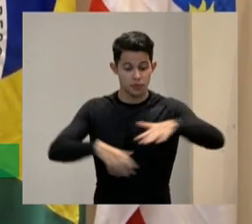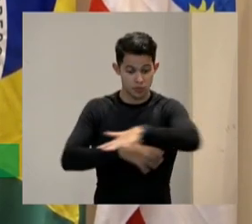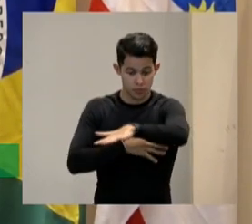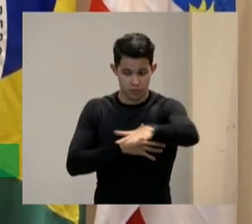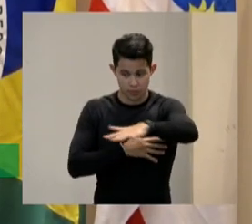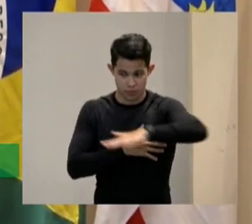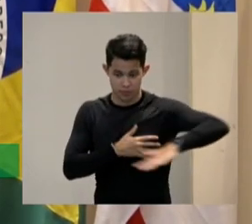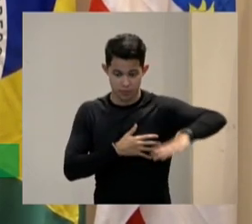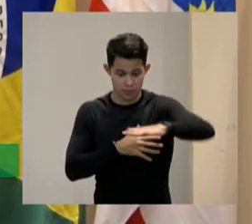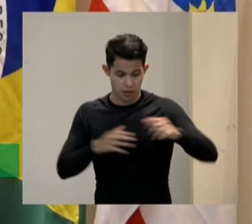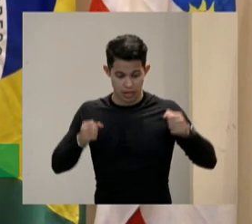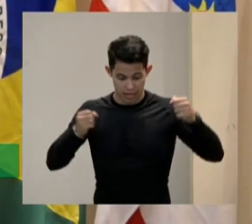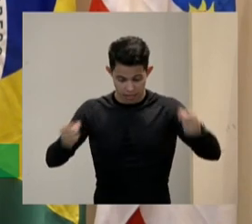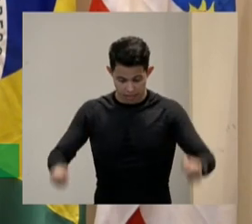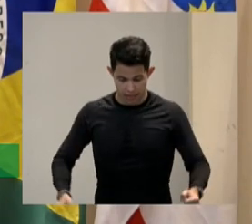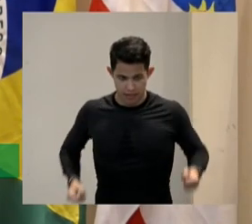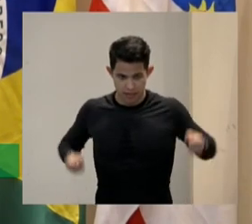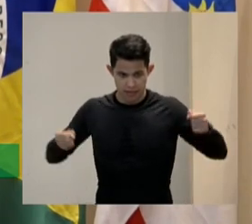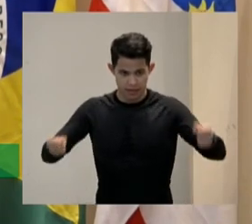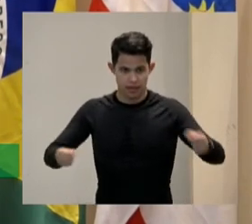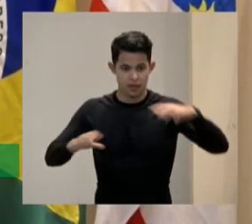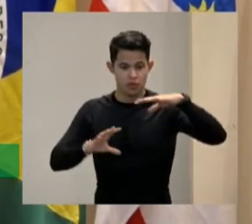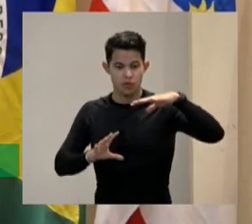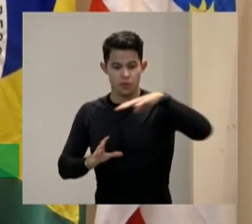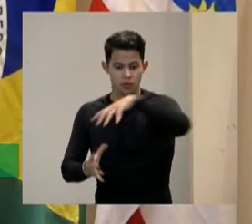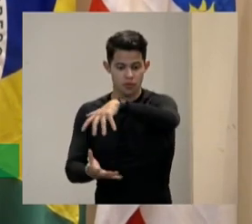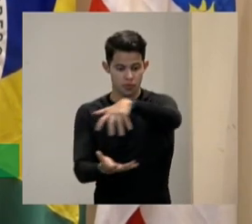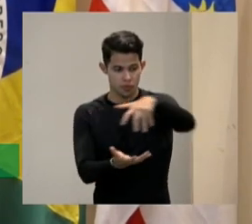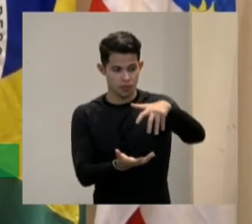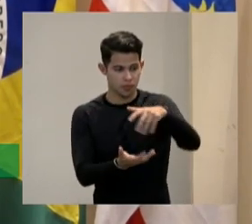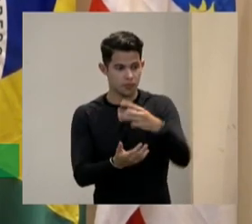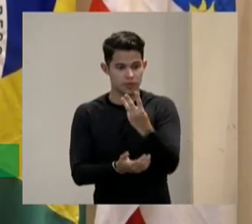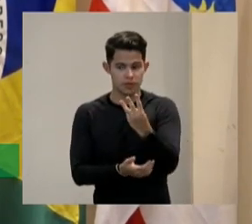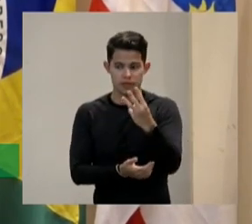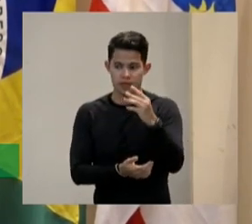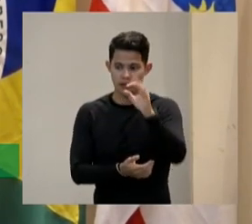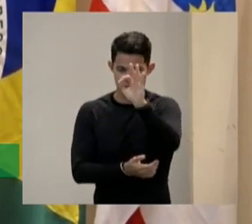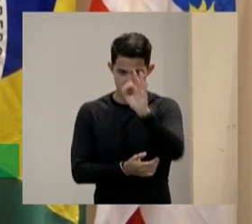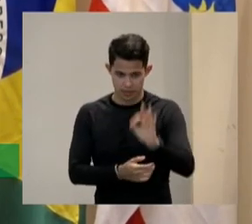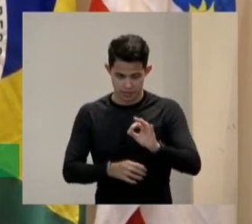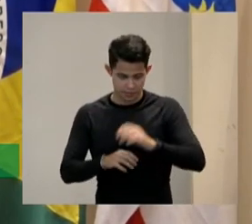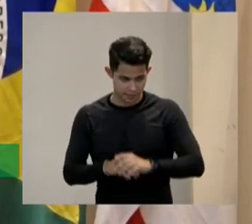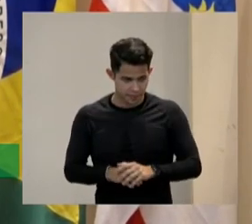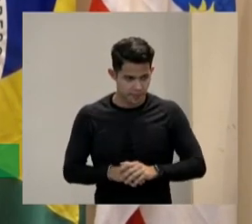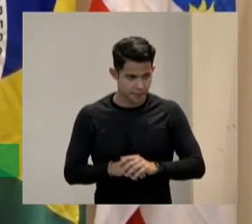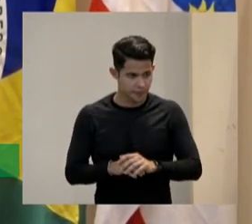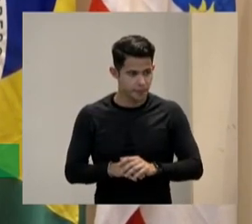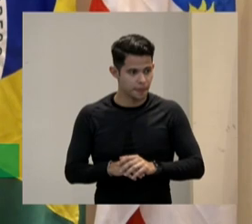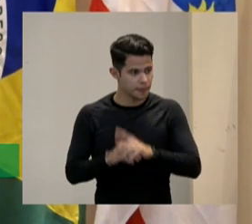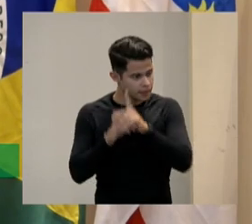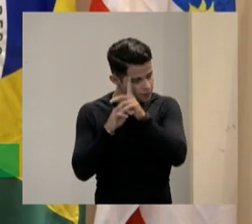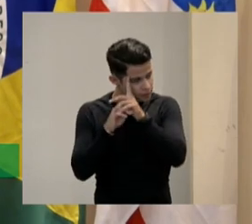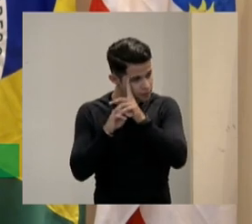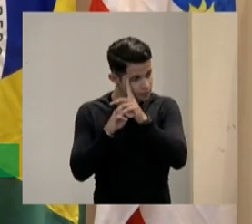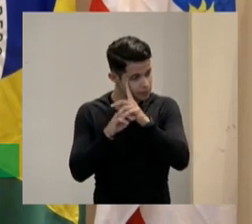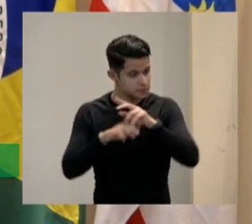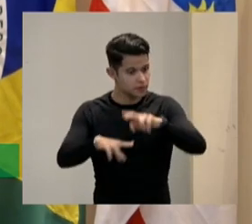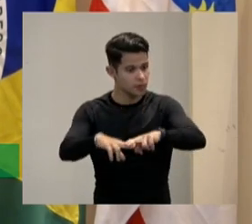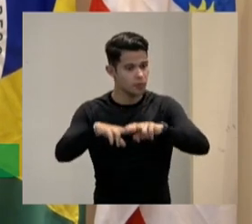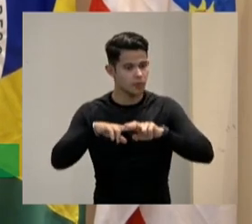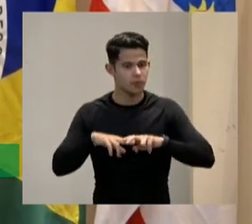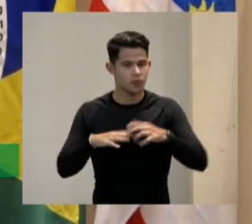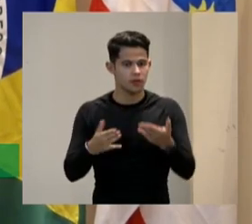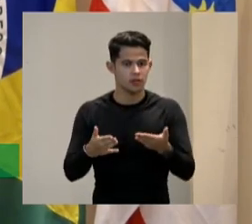mundialmente é 0,3% então era eles construíam